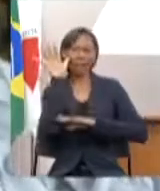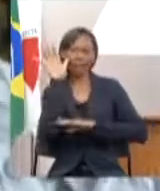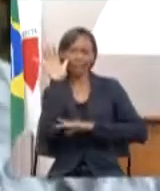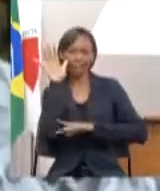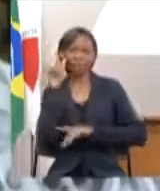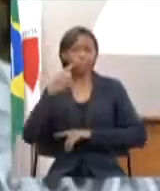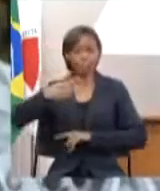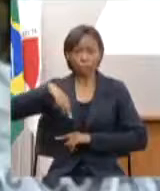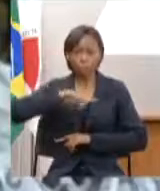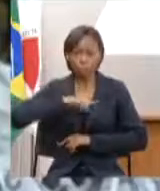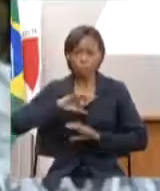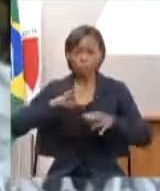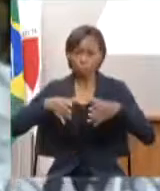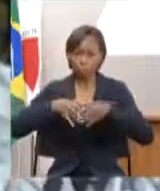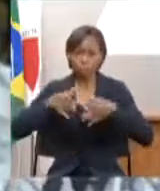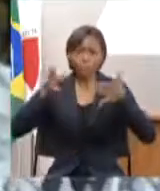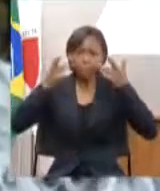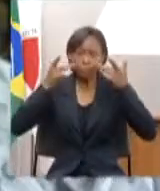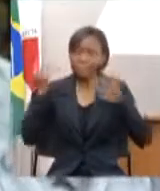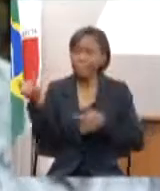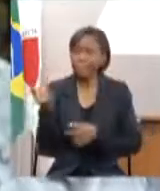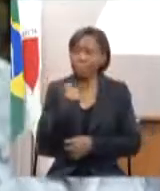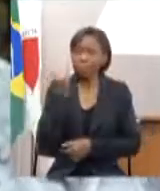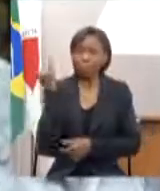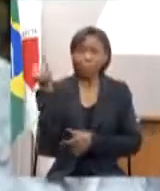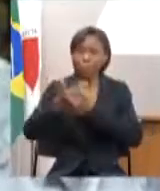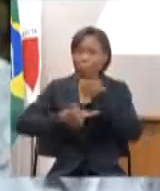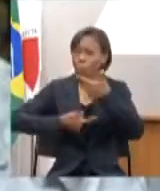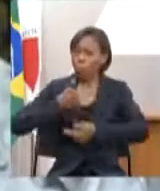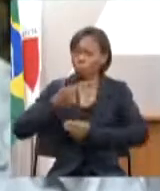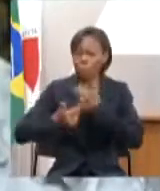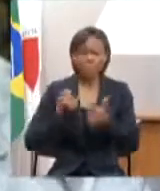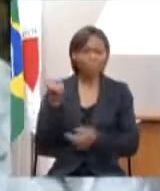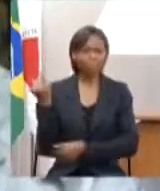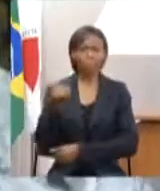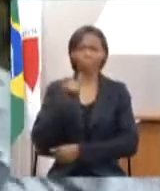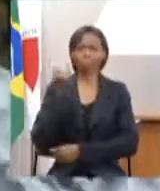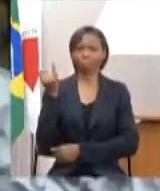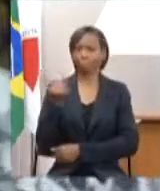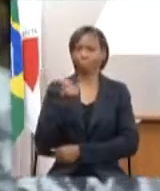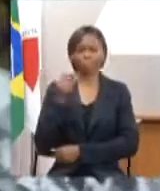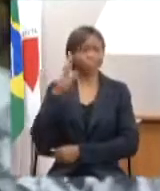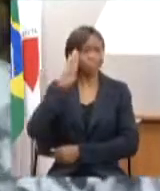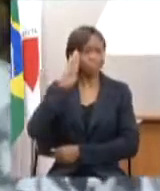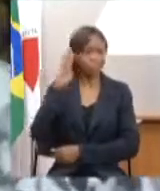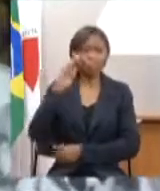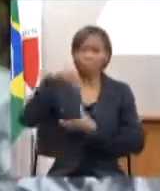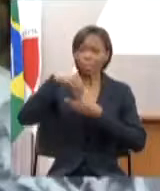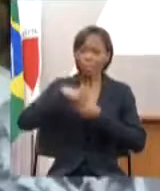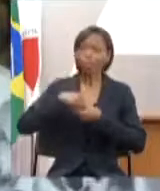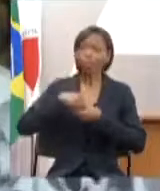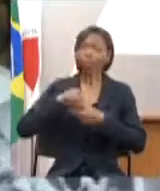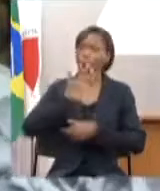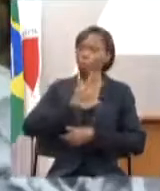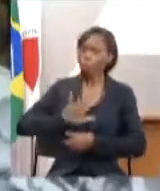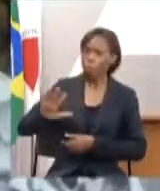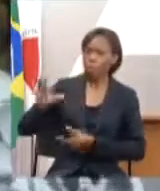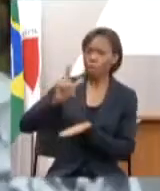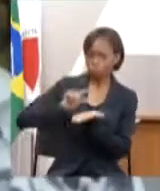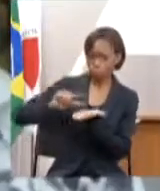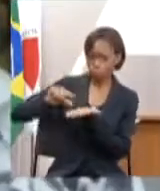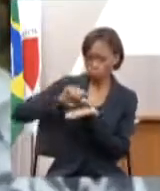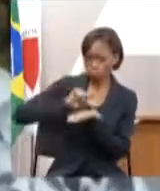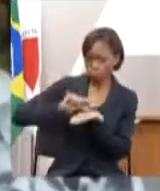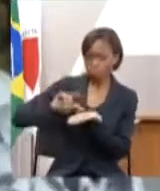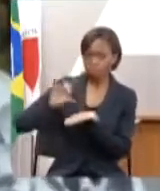extrema importância um trabalho que é desenvolvido principalmente aqui dentro do Vale do Mucuri ou em Sena não está só no